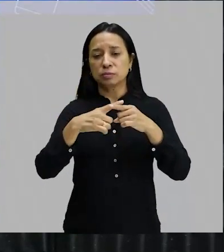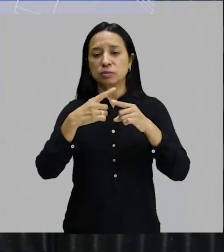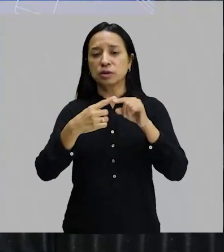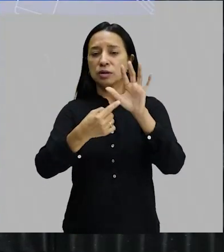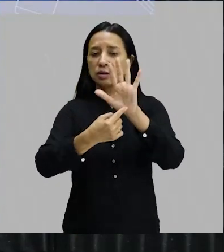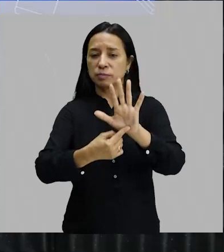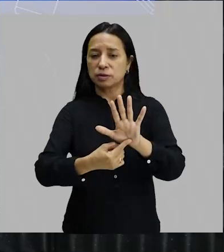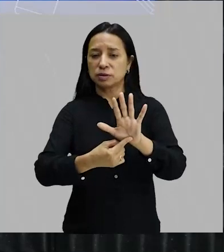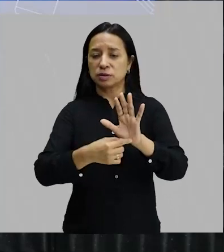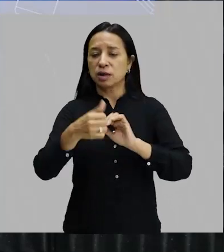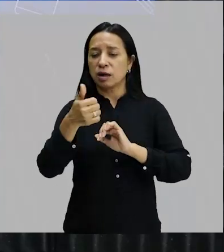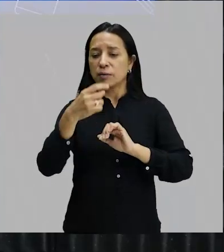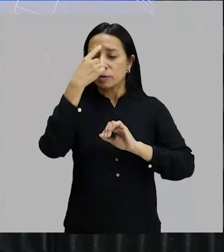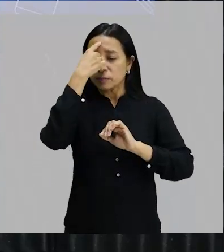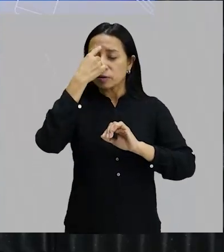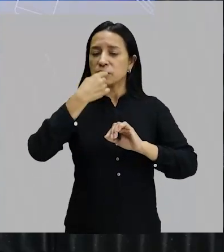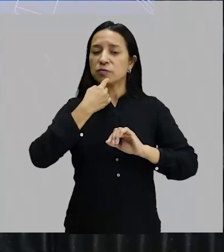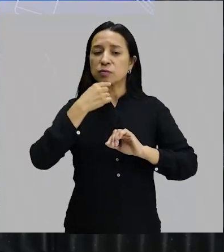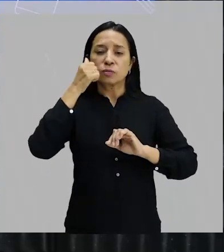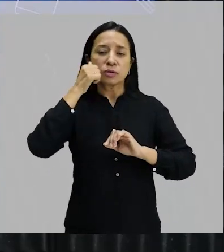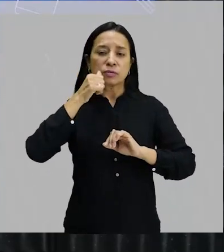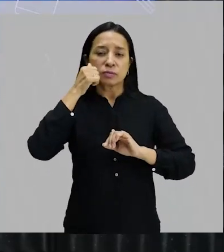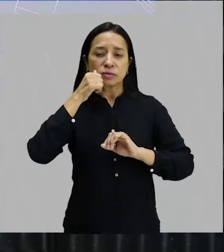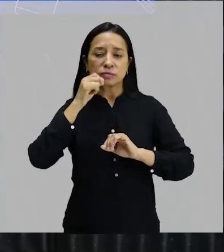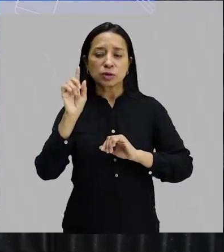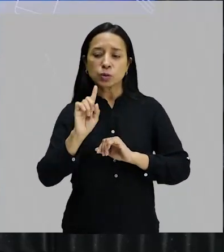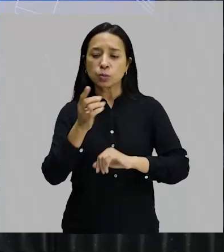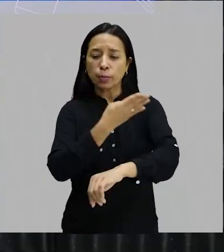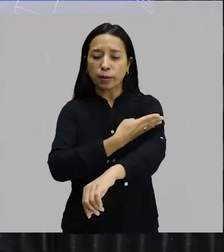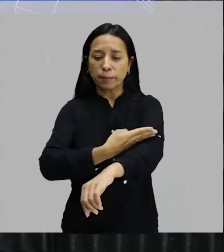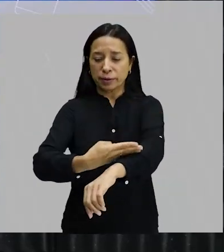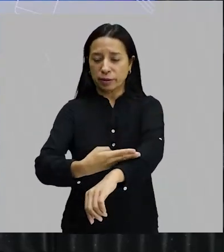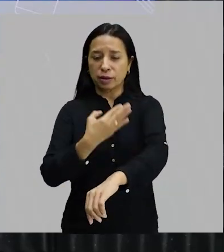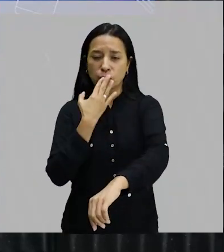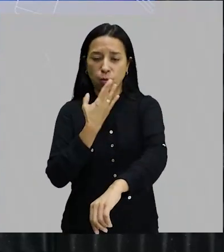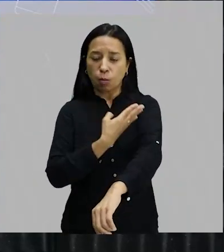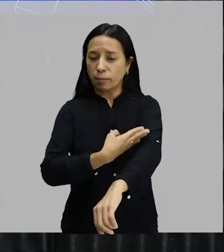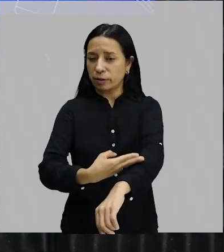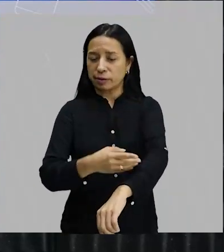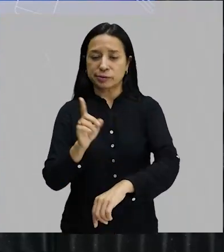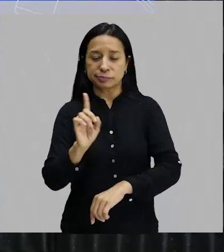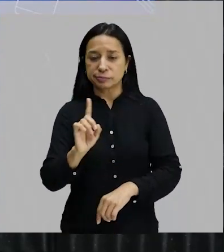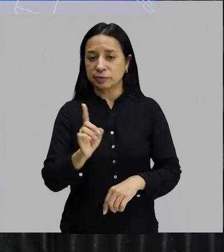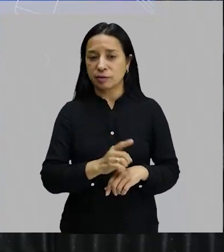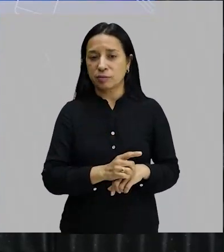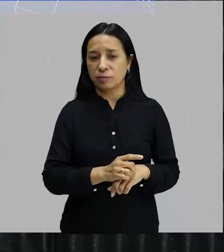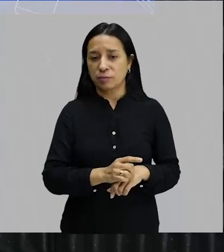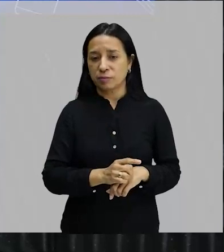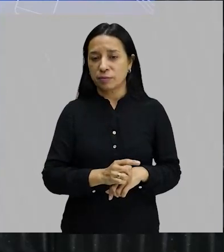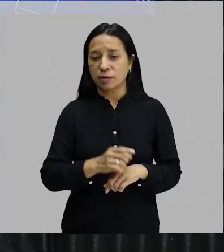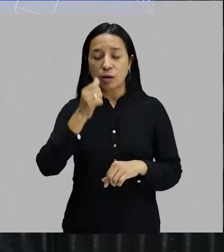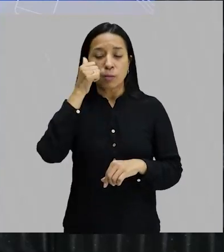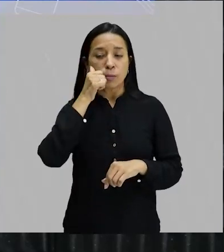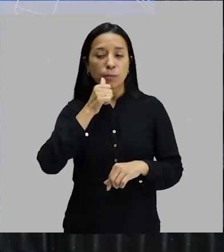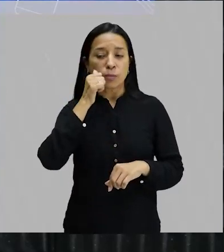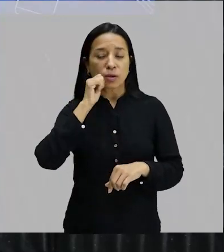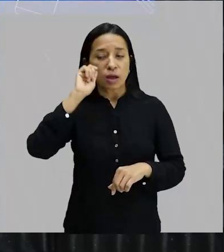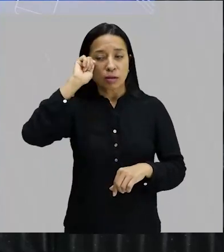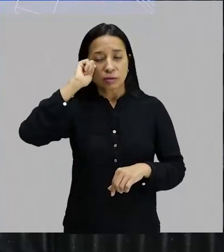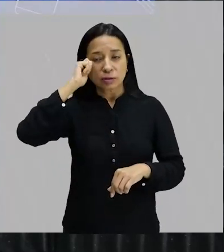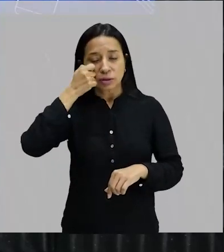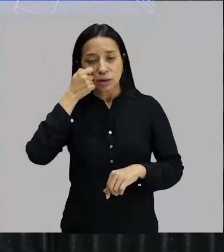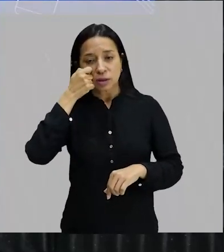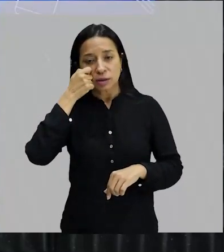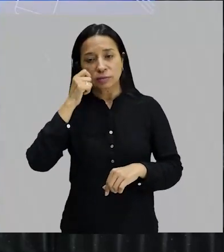a primeira figura feminina, que não é figura branca, com um caráter eurocêntrico, ele coloca a mulher preta,